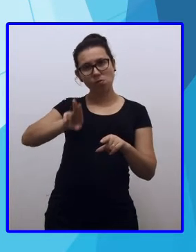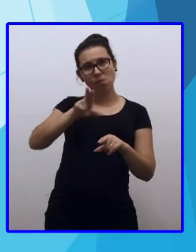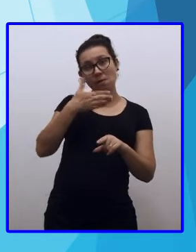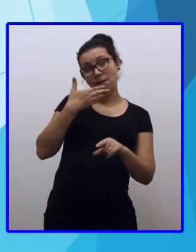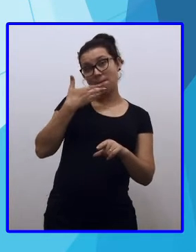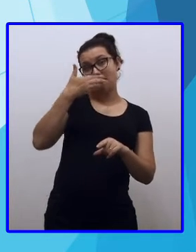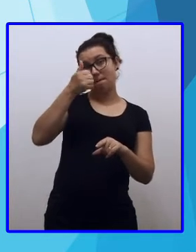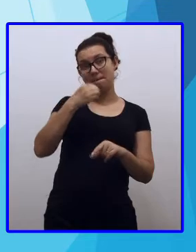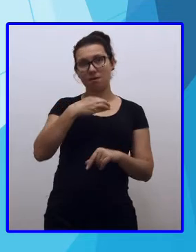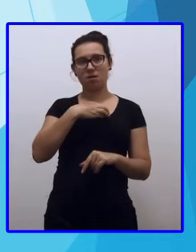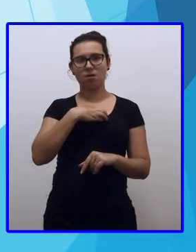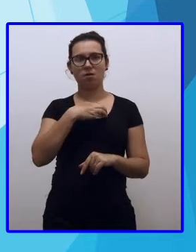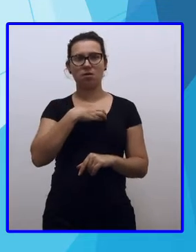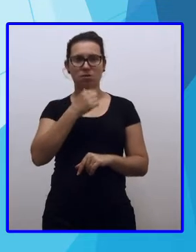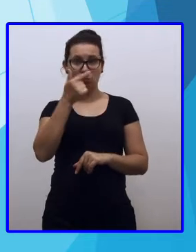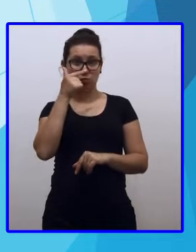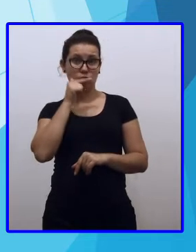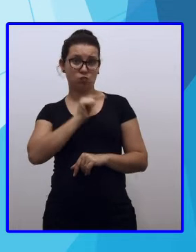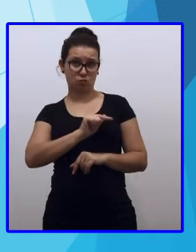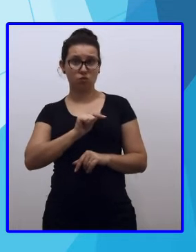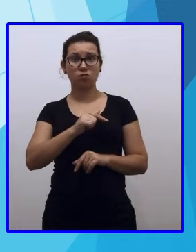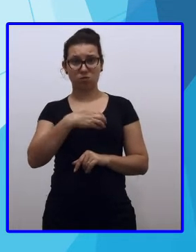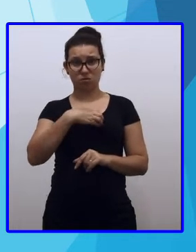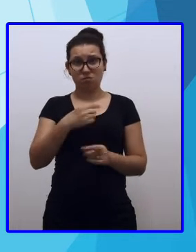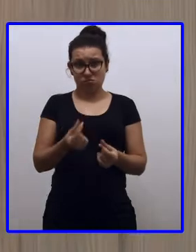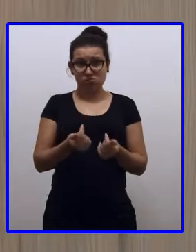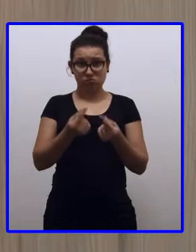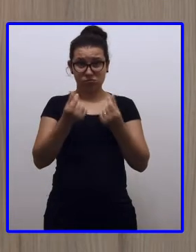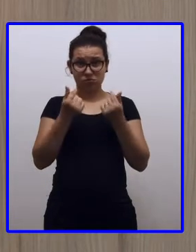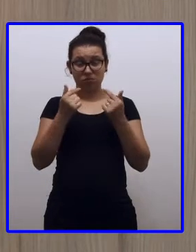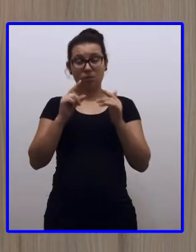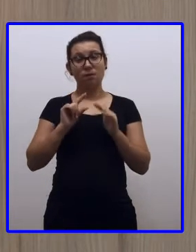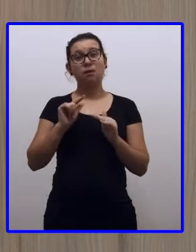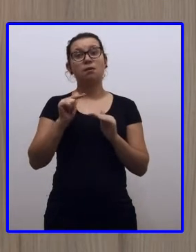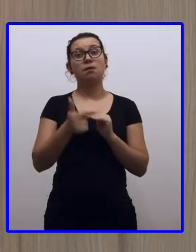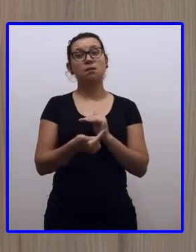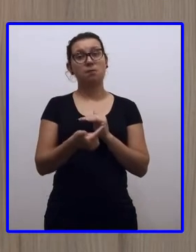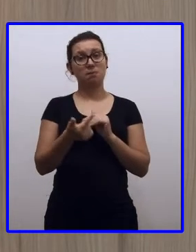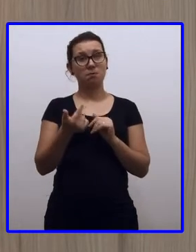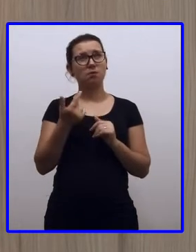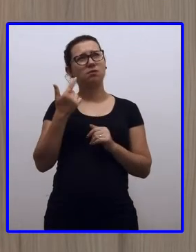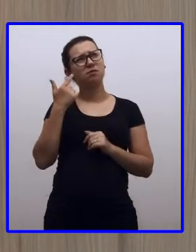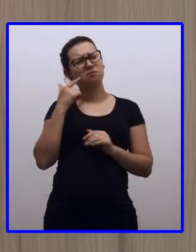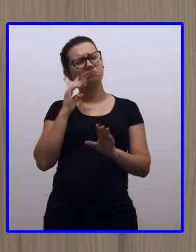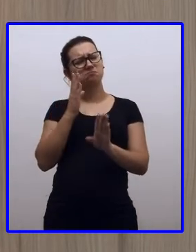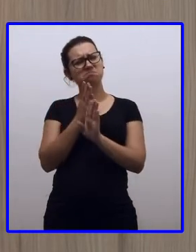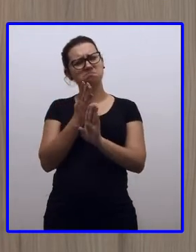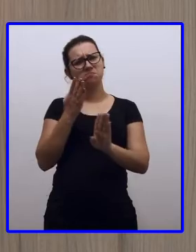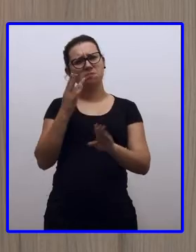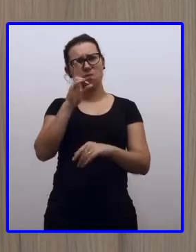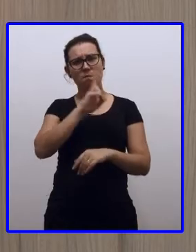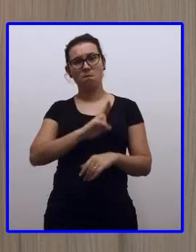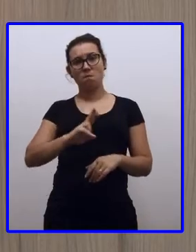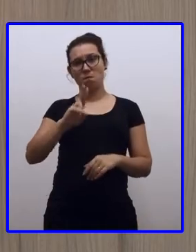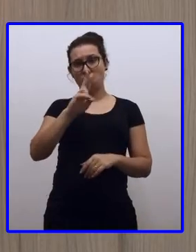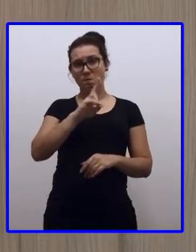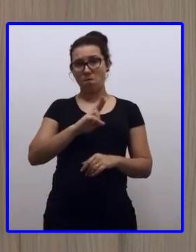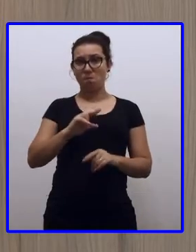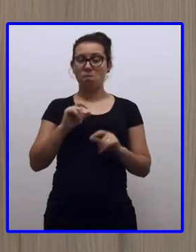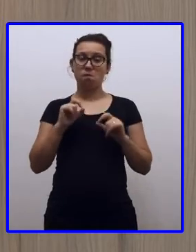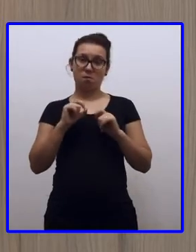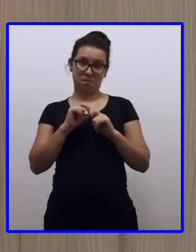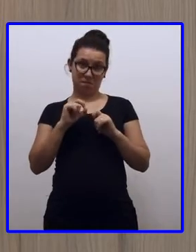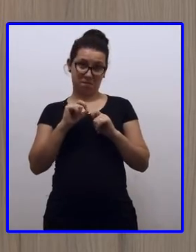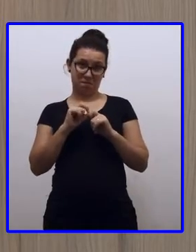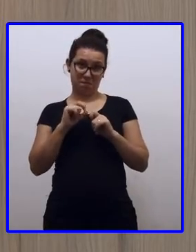forma de se estabelecer um sistema monetário. Só depois que foi descoberto o uso dos metais para